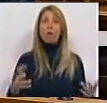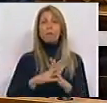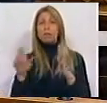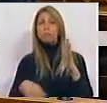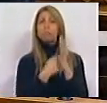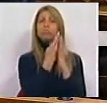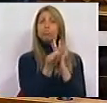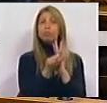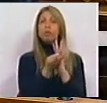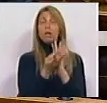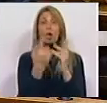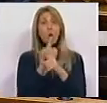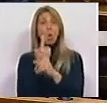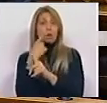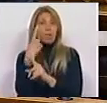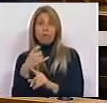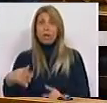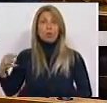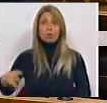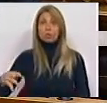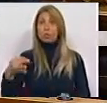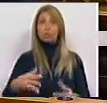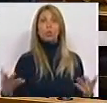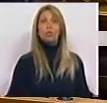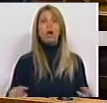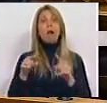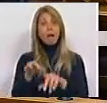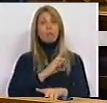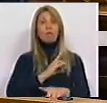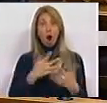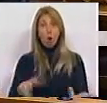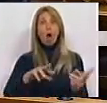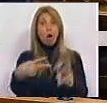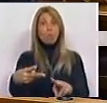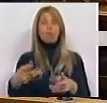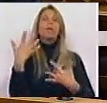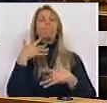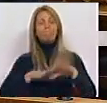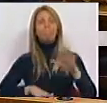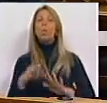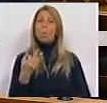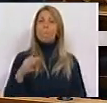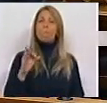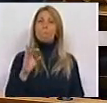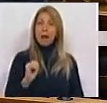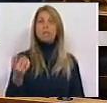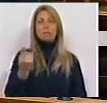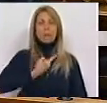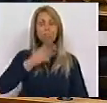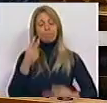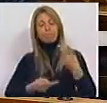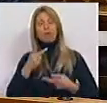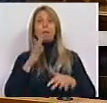se verificam no dia a dia. Esta fúria privatizadora levou a que o Partido Socialista fizesse uma apreciação parlamentar e fizesse aqui um